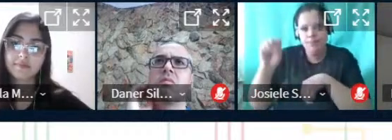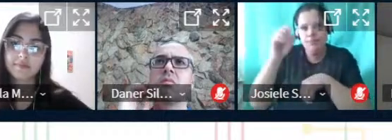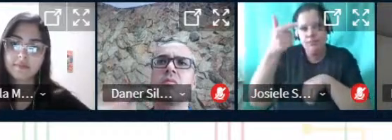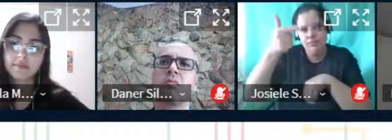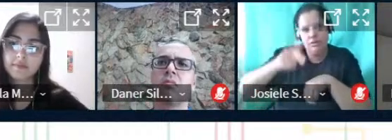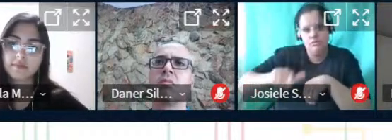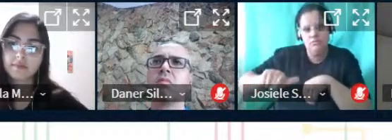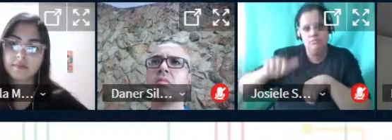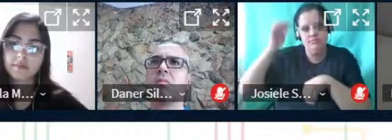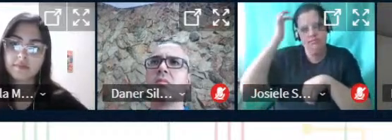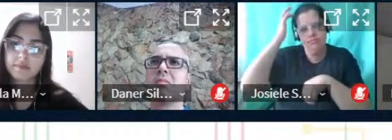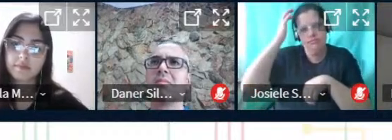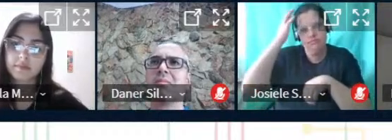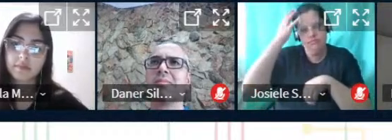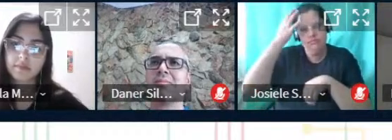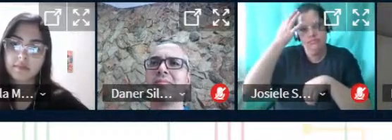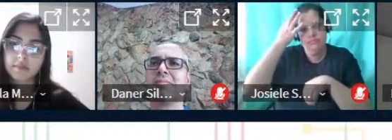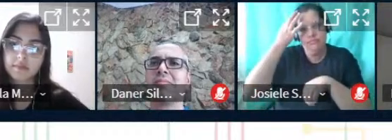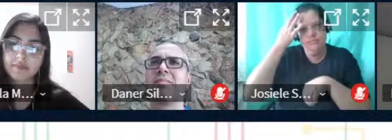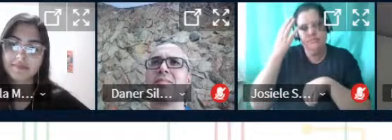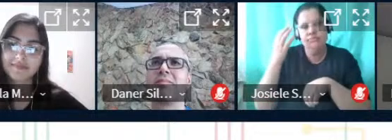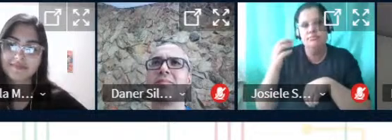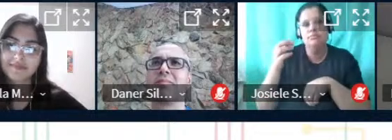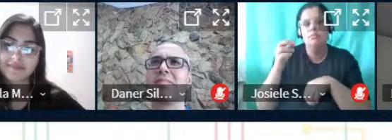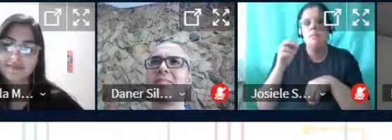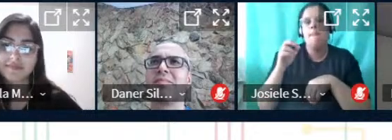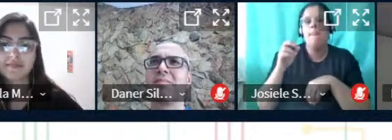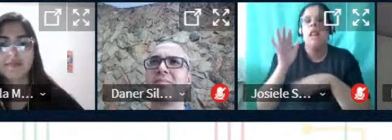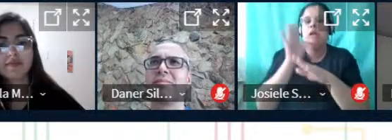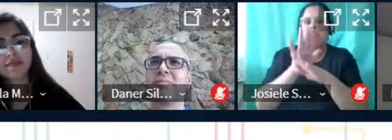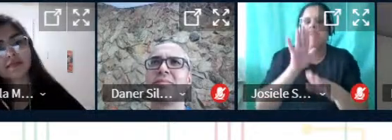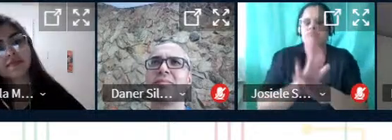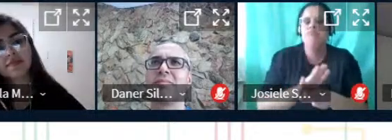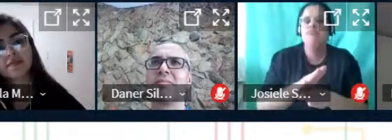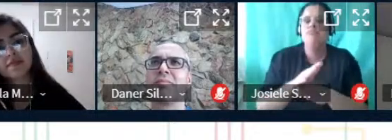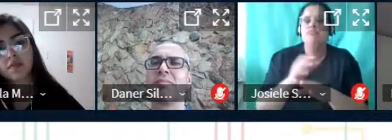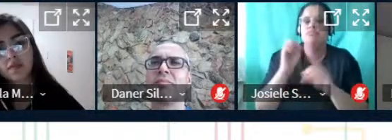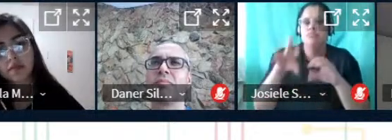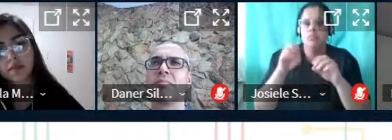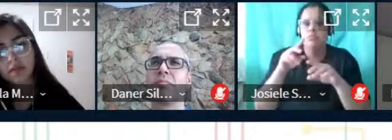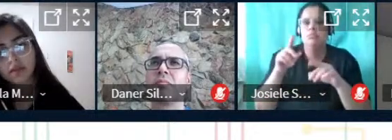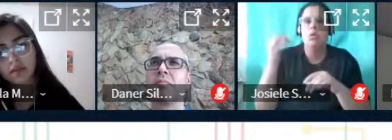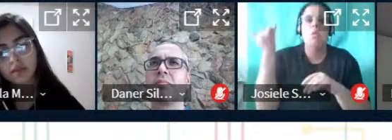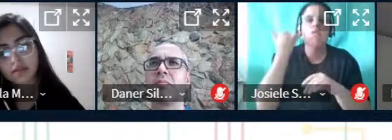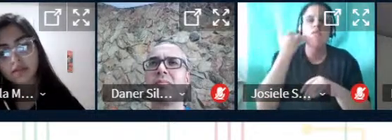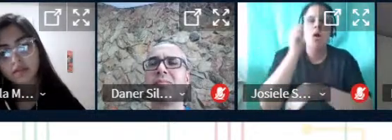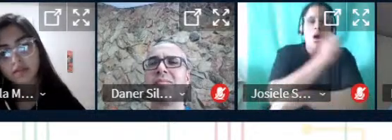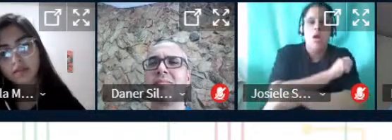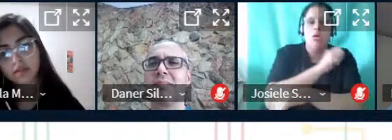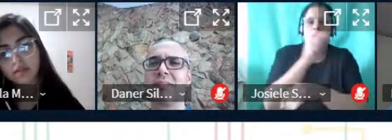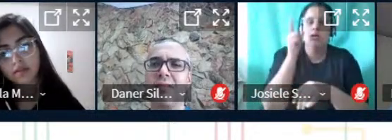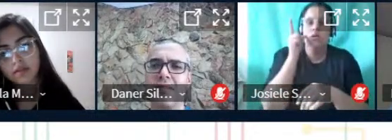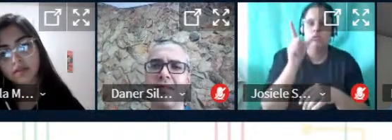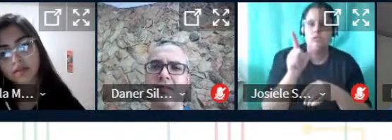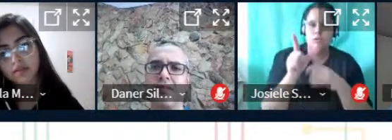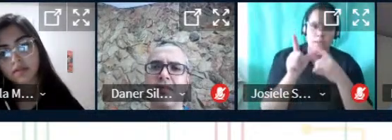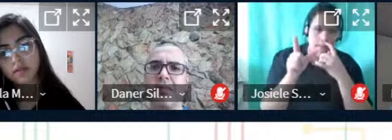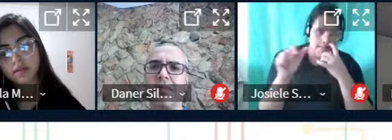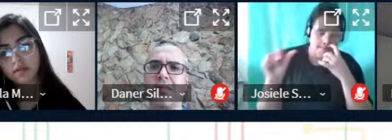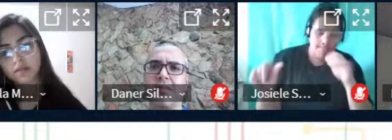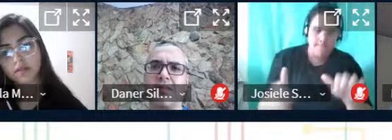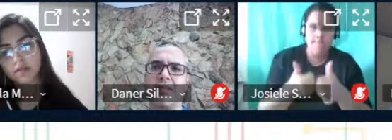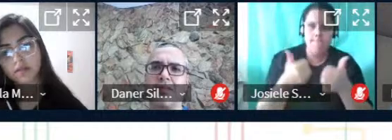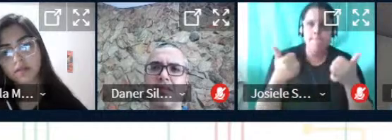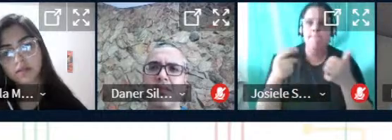que está perfeito em termos educacionais é tudo que a gente quer né escutar um pouco mais o aluno para chegar mais ser o melhor